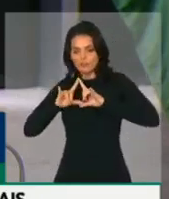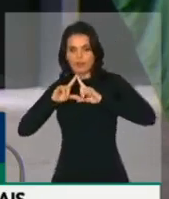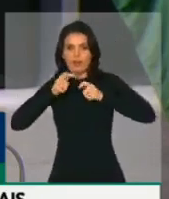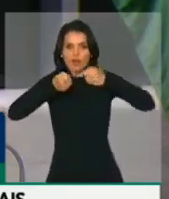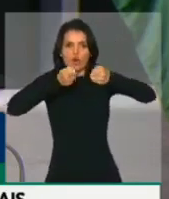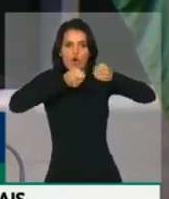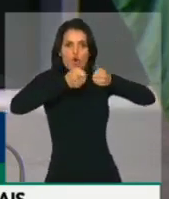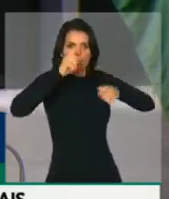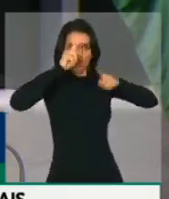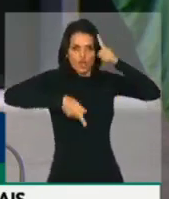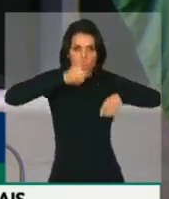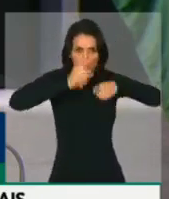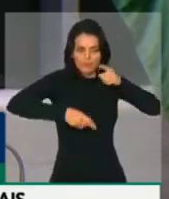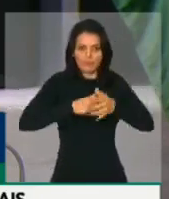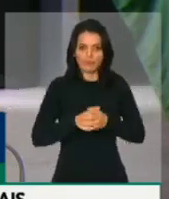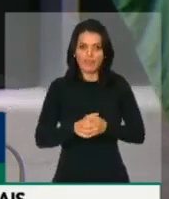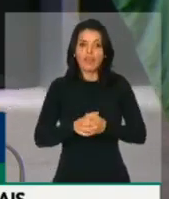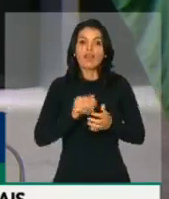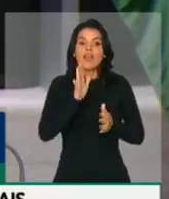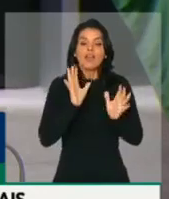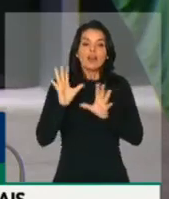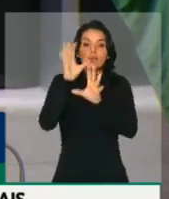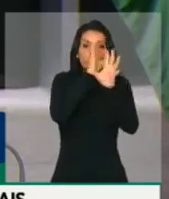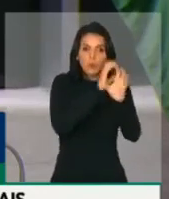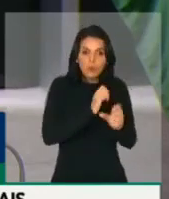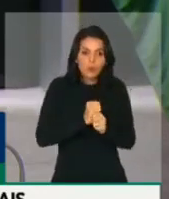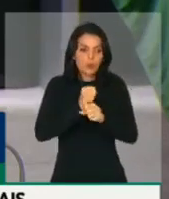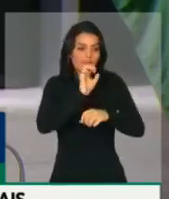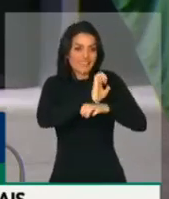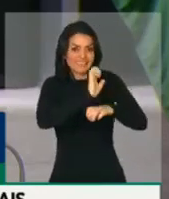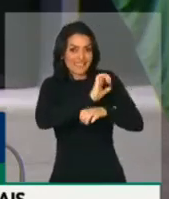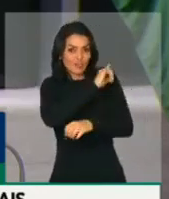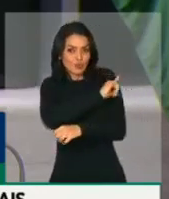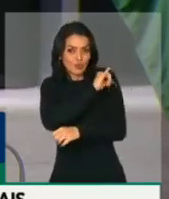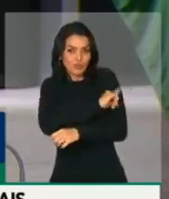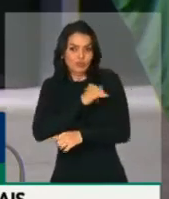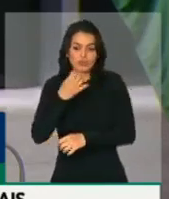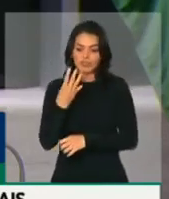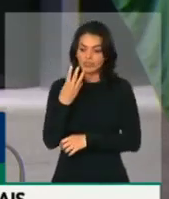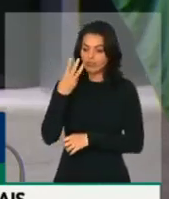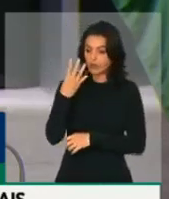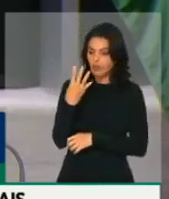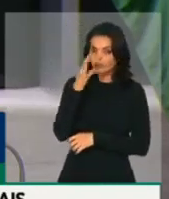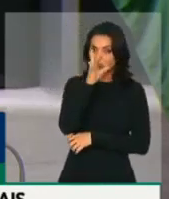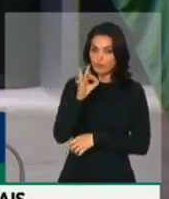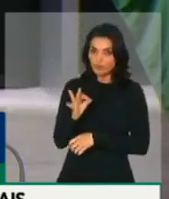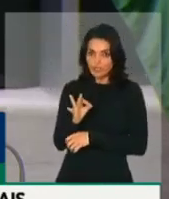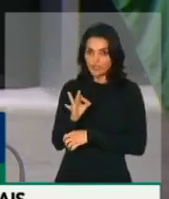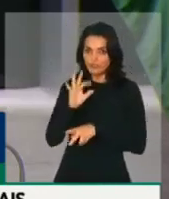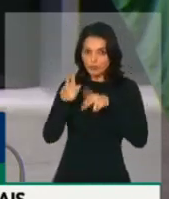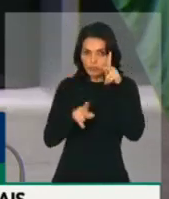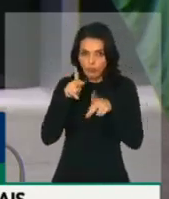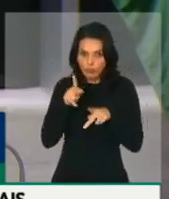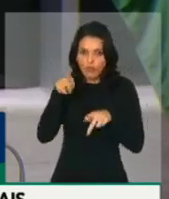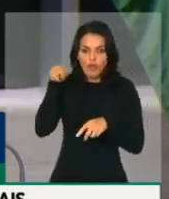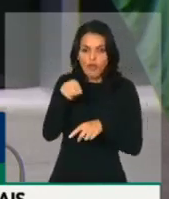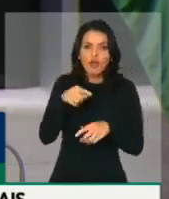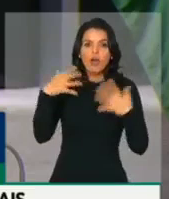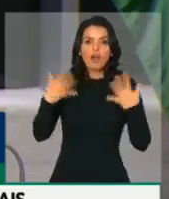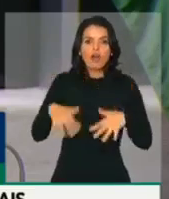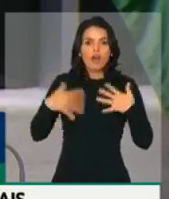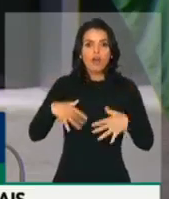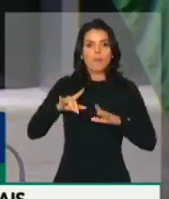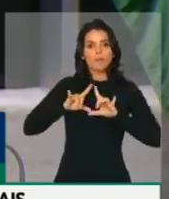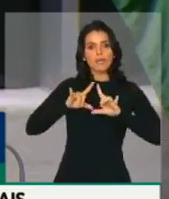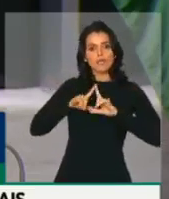% da população da cidade. 34% da população da cidade do Rio de Janeiro está sob domínio